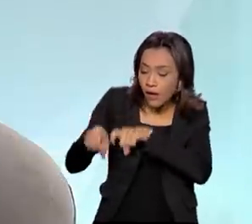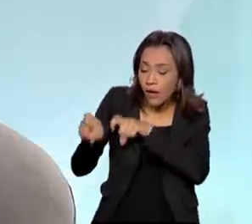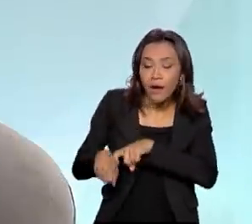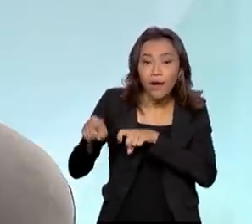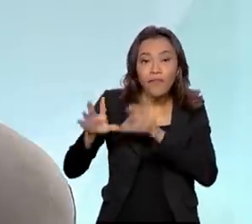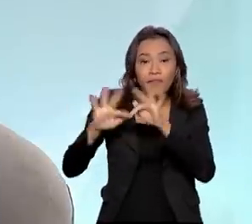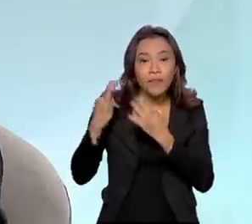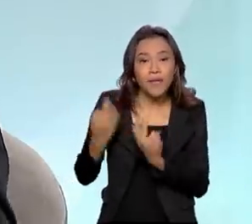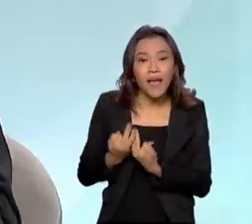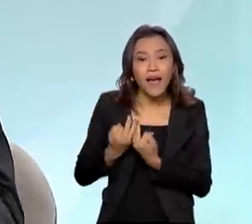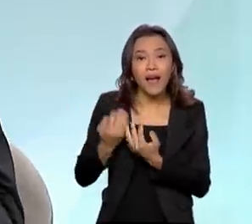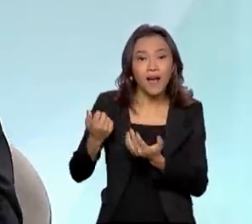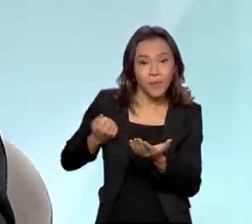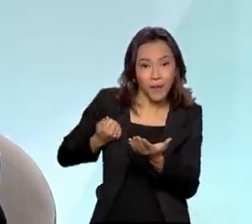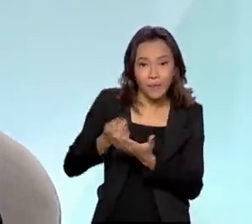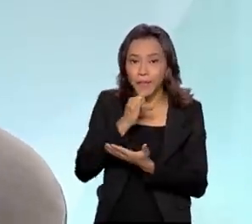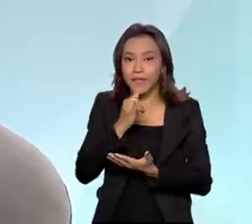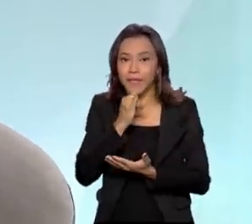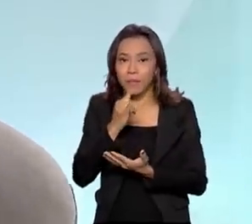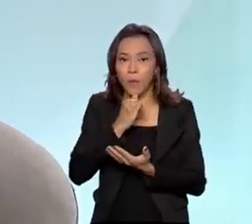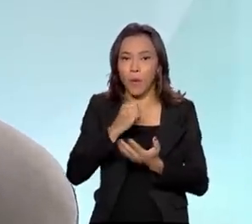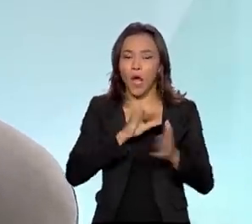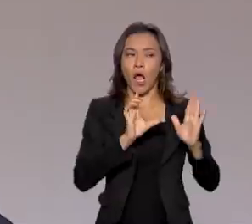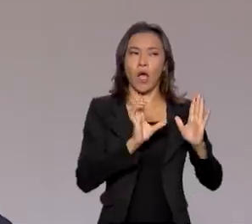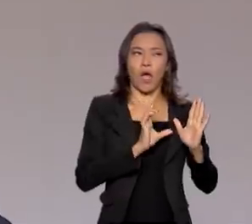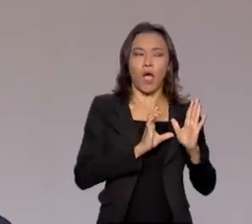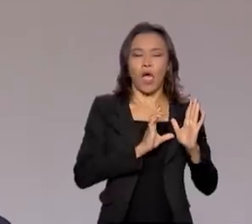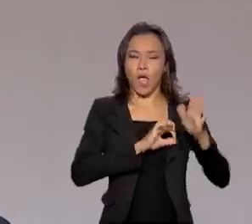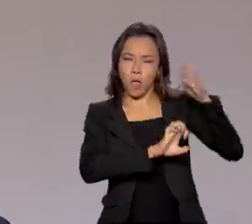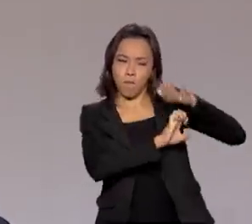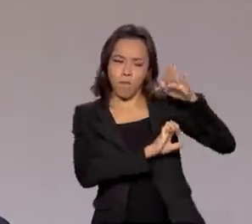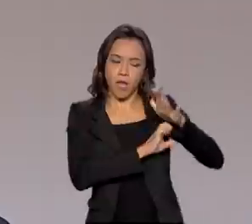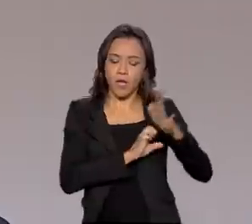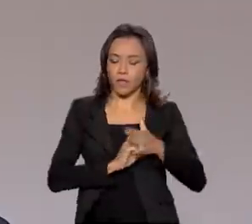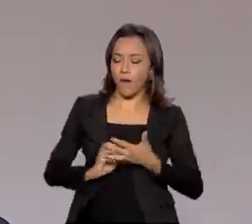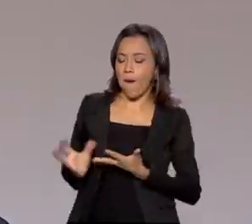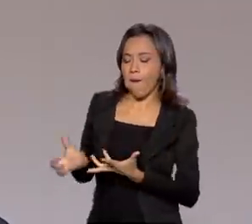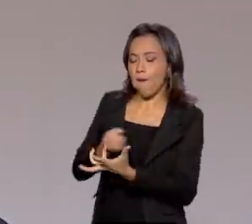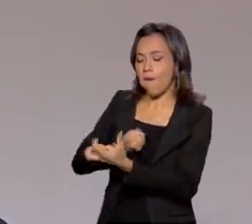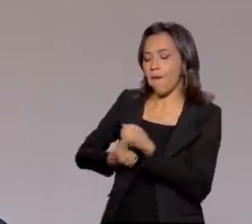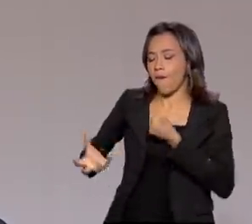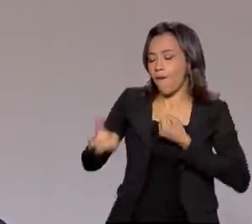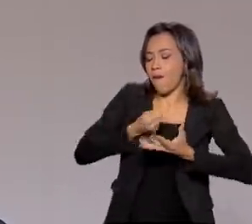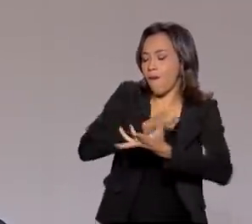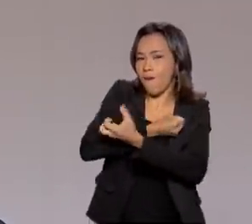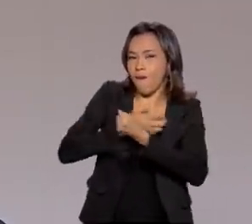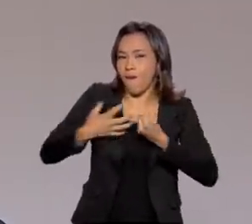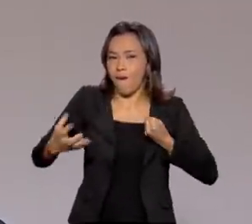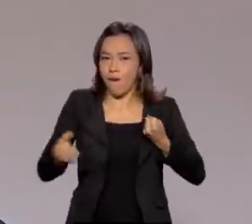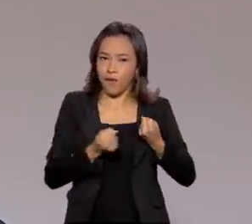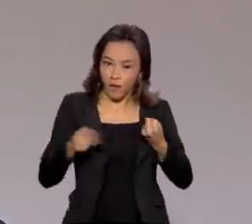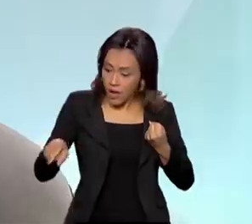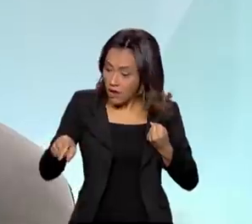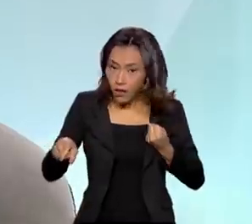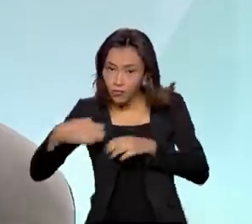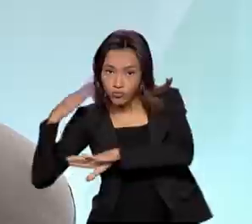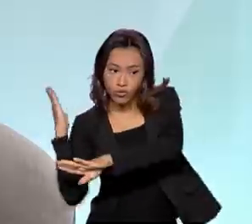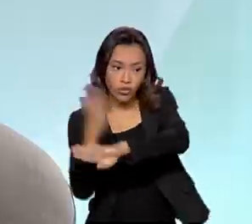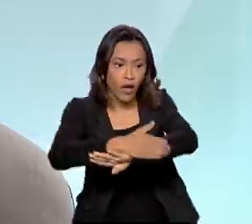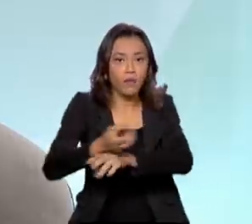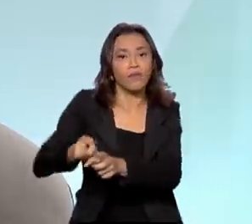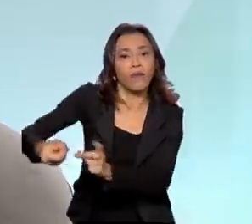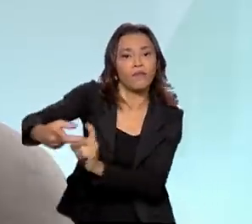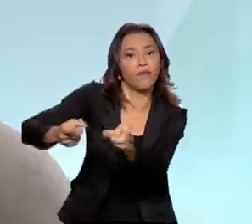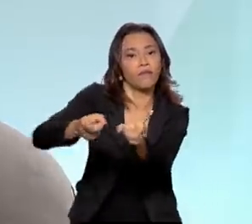produtos, em vez dele ficar na mão de atravessadores, muitas vezes inviabilizando as suas produções. E esses